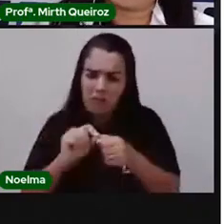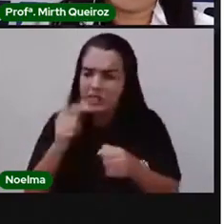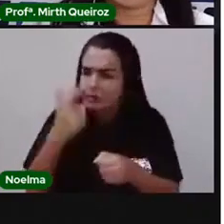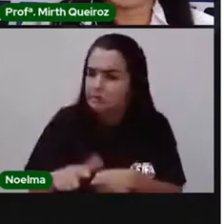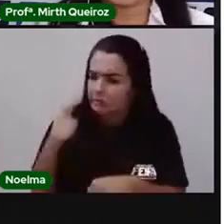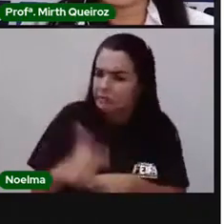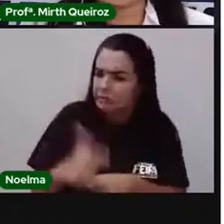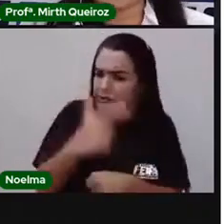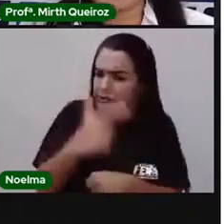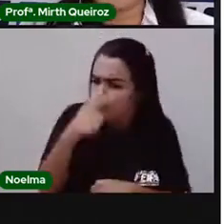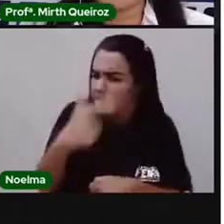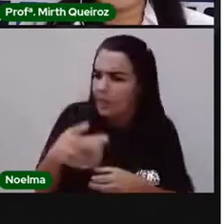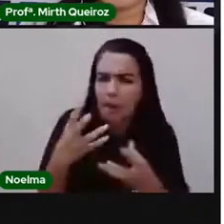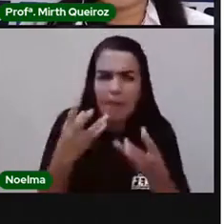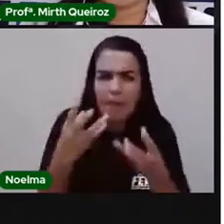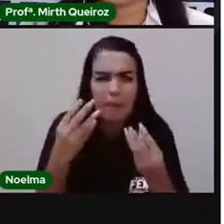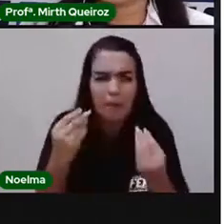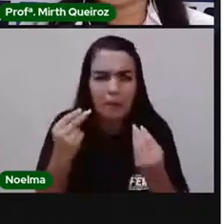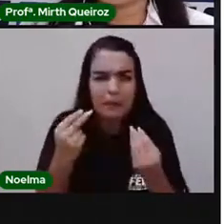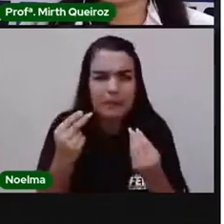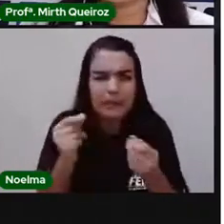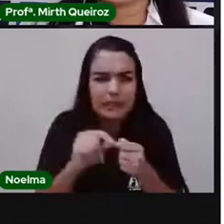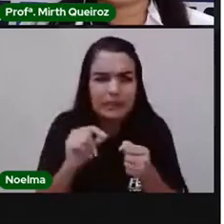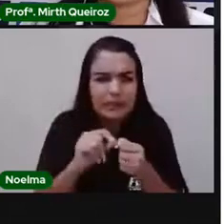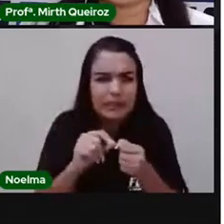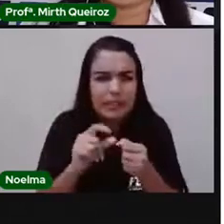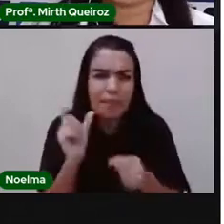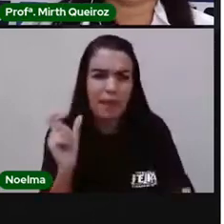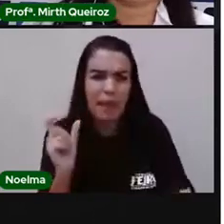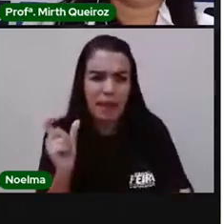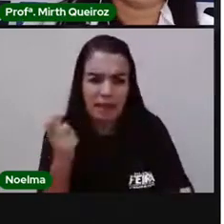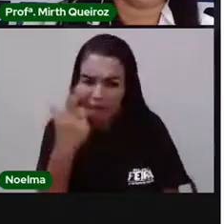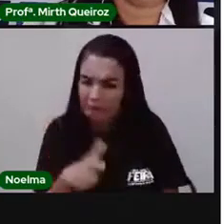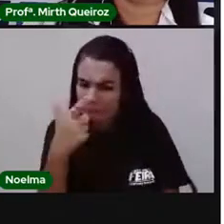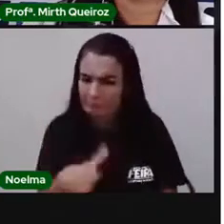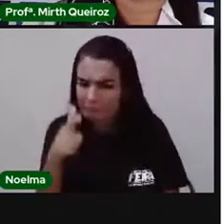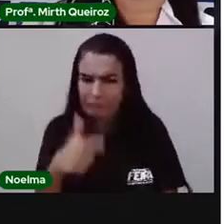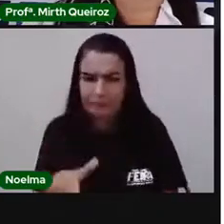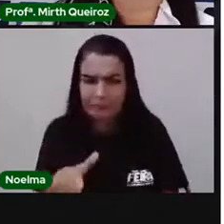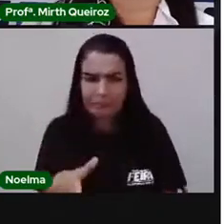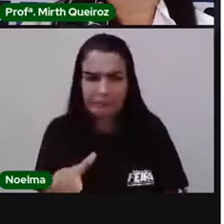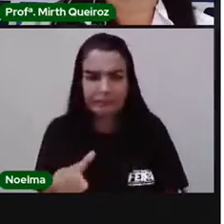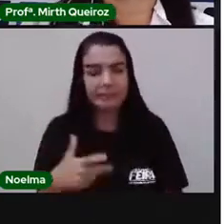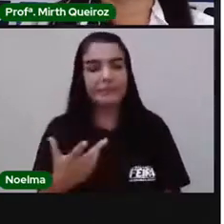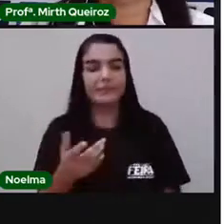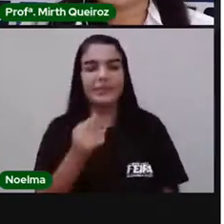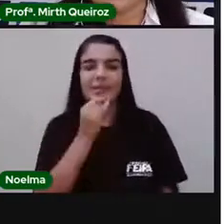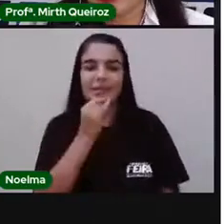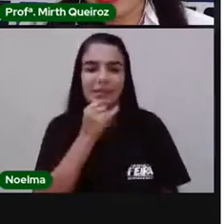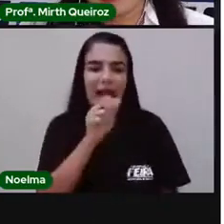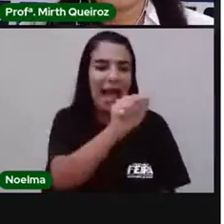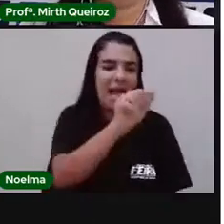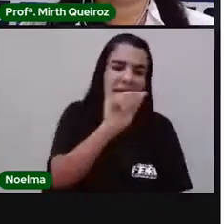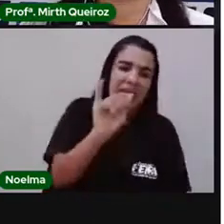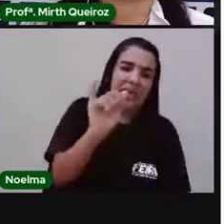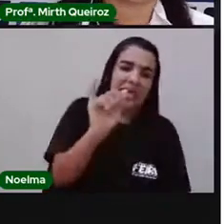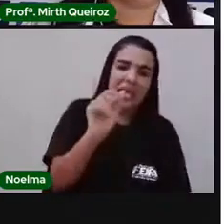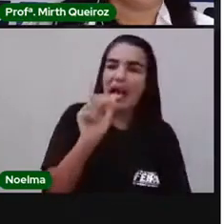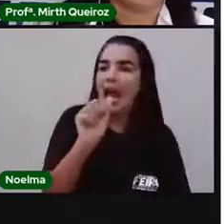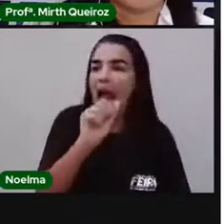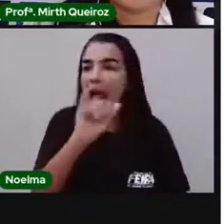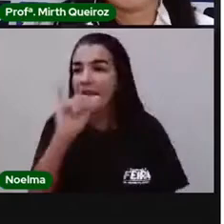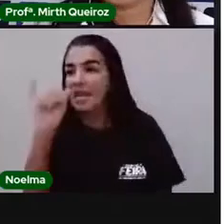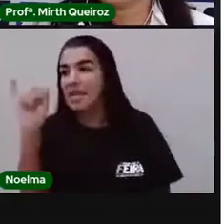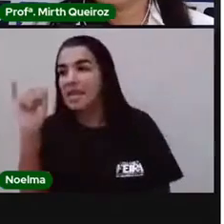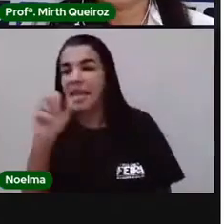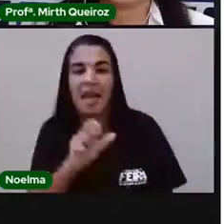palavra é igual quando a gente fala. Tem gente que quando começa a falar, fala aí, né? Aí depois. Aí então.